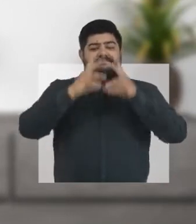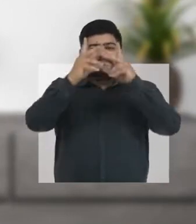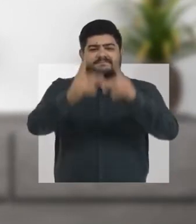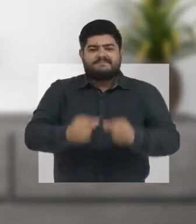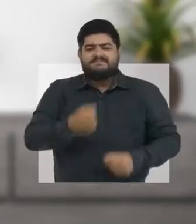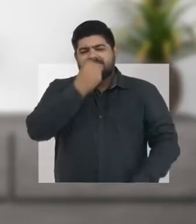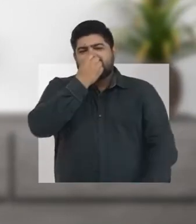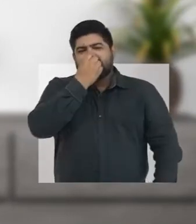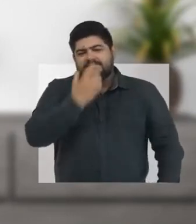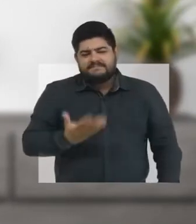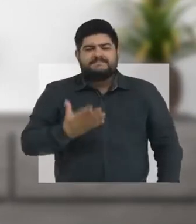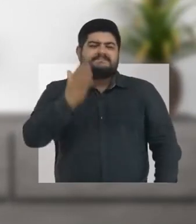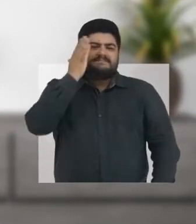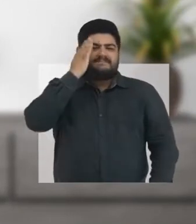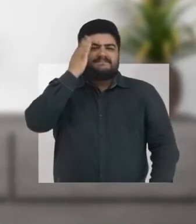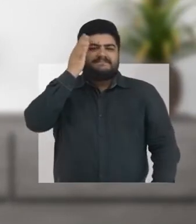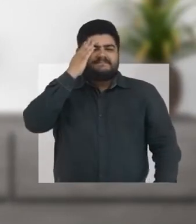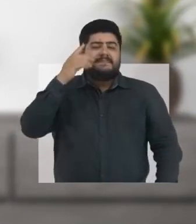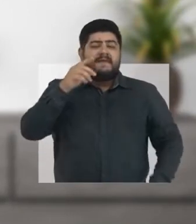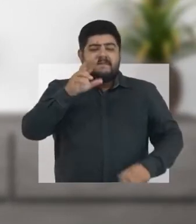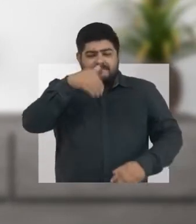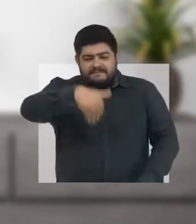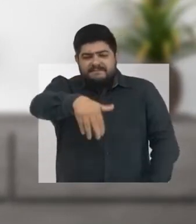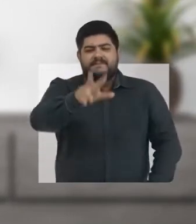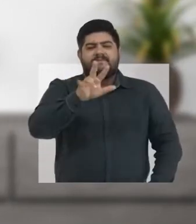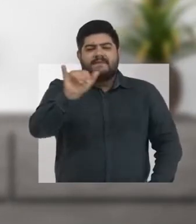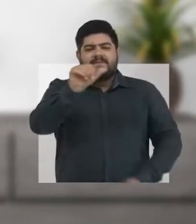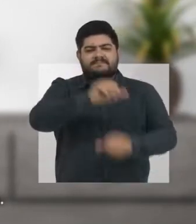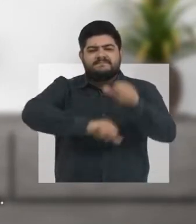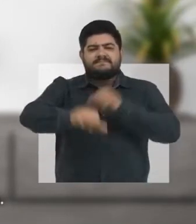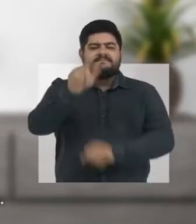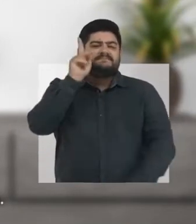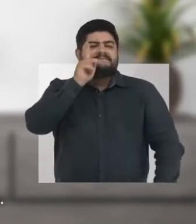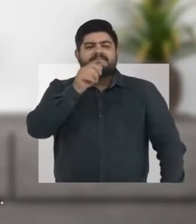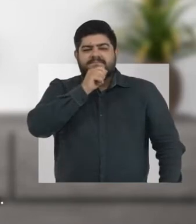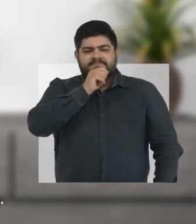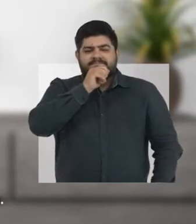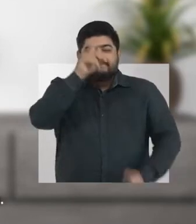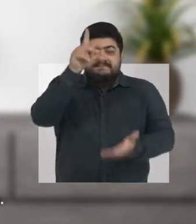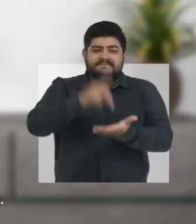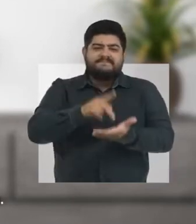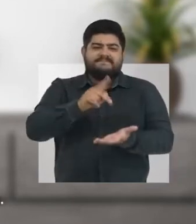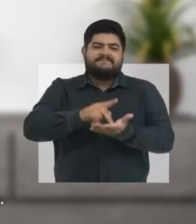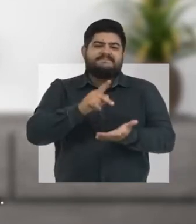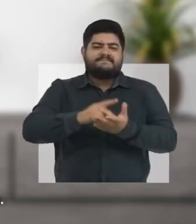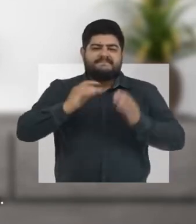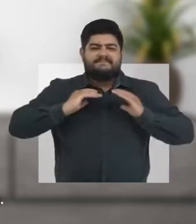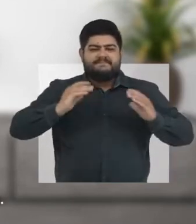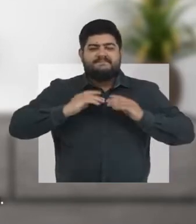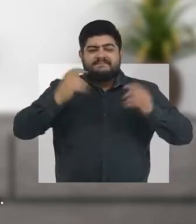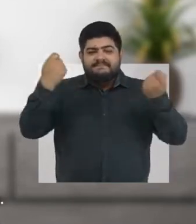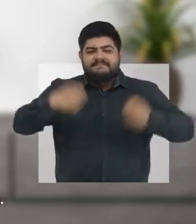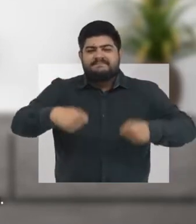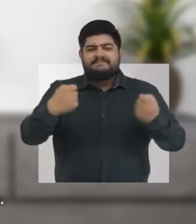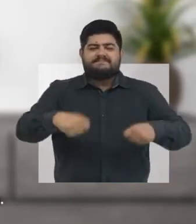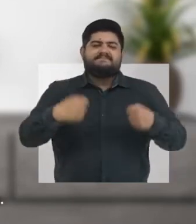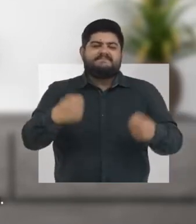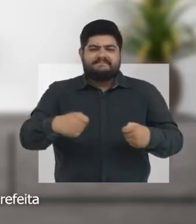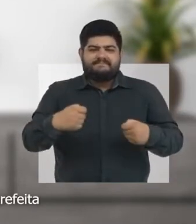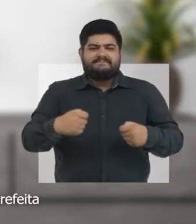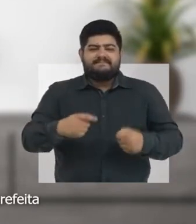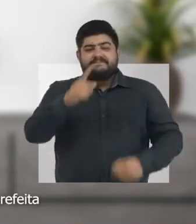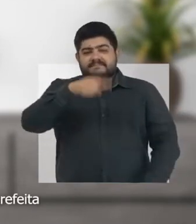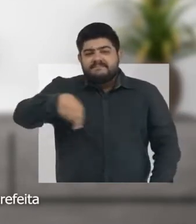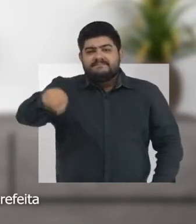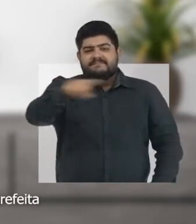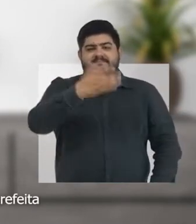faz valer a pena. Saber que estamos prestes a mudar Porto Velho, fazer a mudança que a nossa cidade querida tanto precisa.